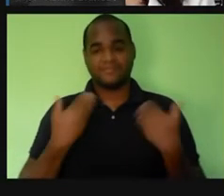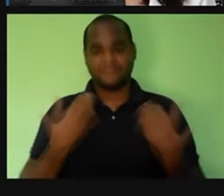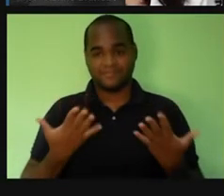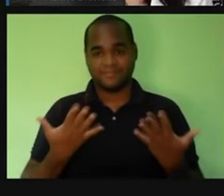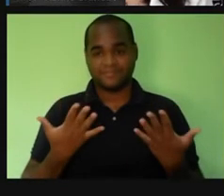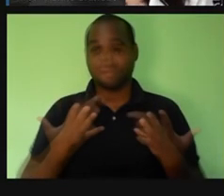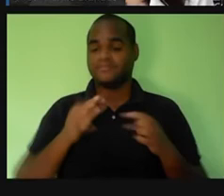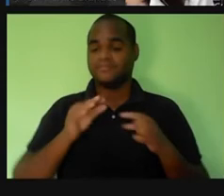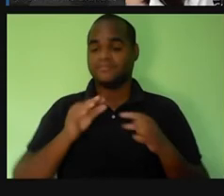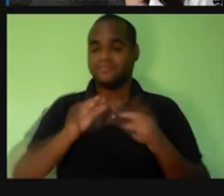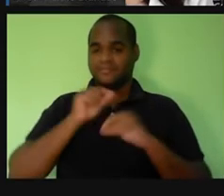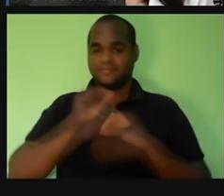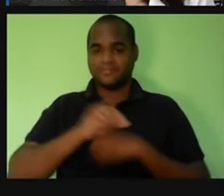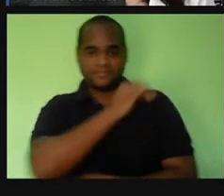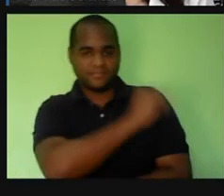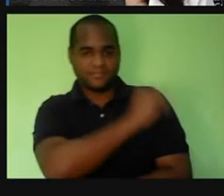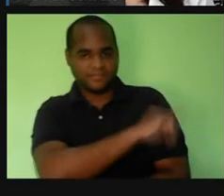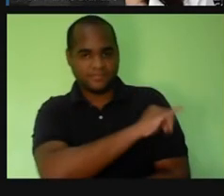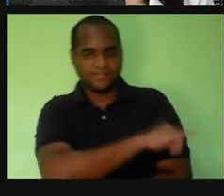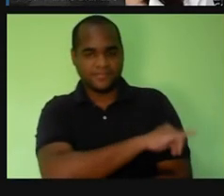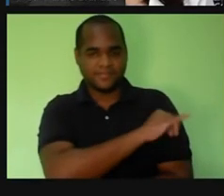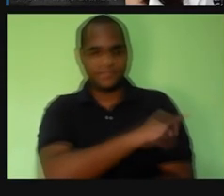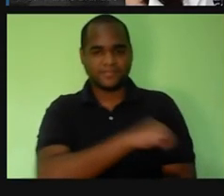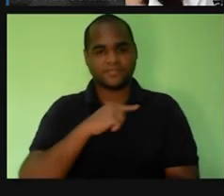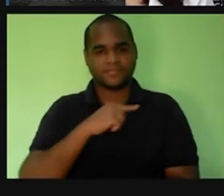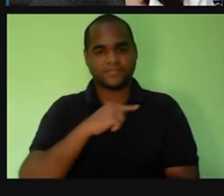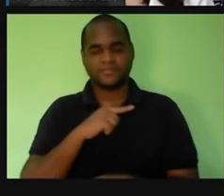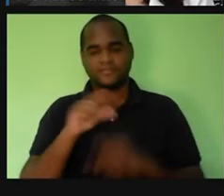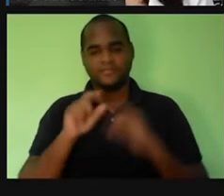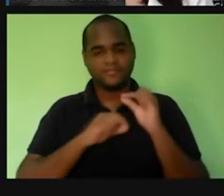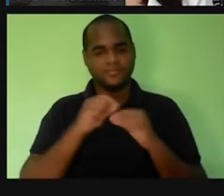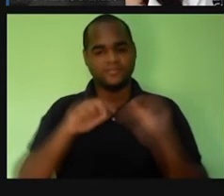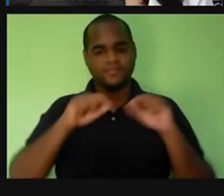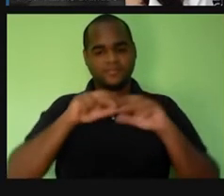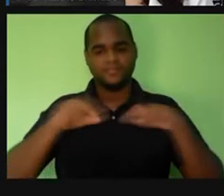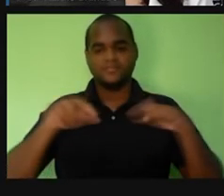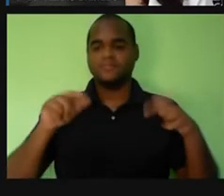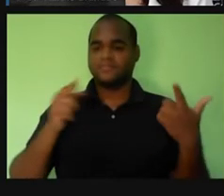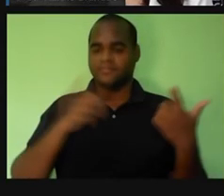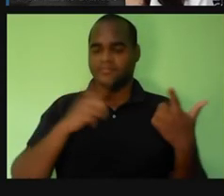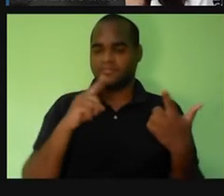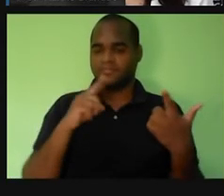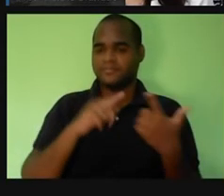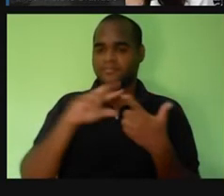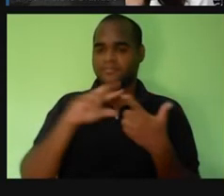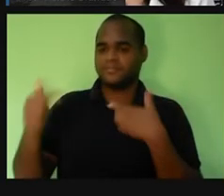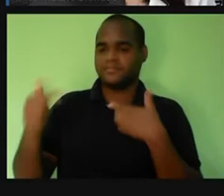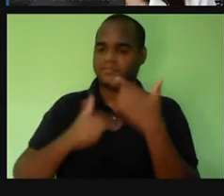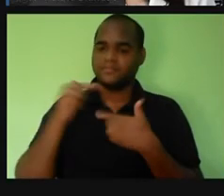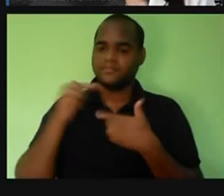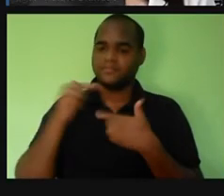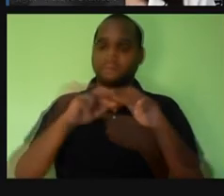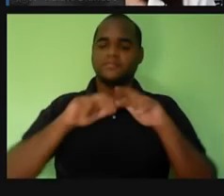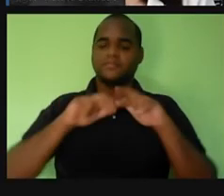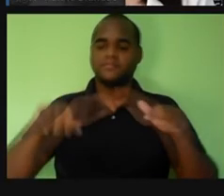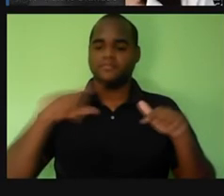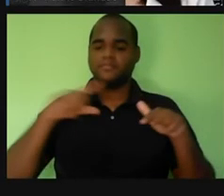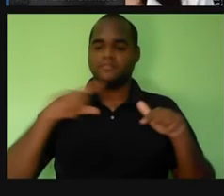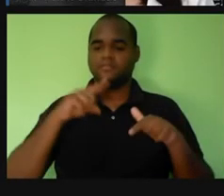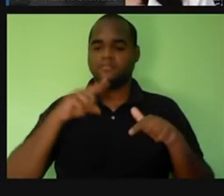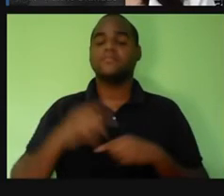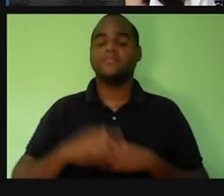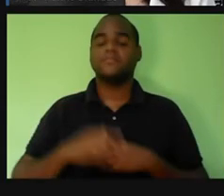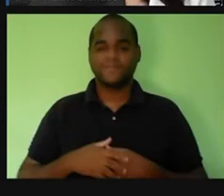Janeiro, tá? Que eram as doenças a varíola, a febre amarela e a peste bubônica. No caso da